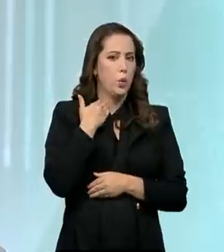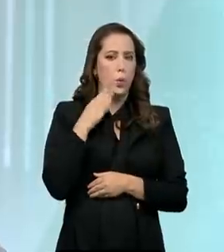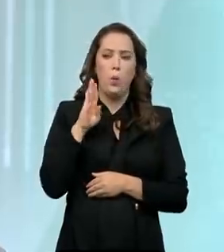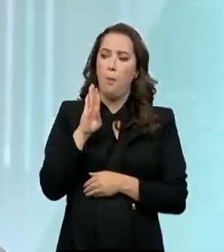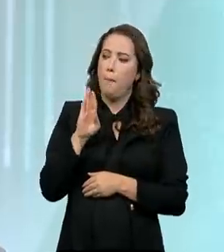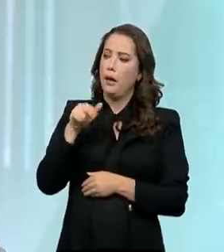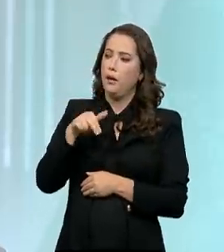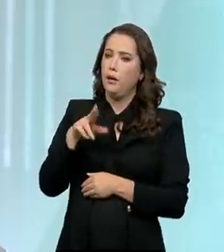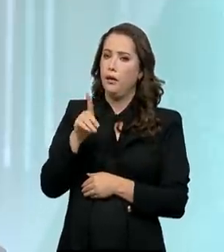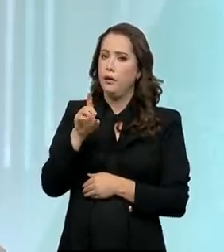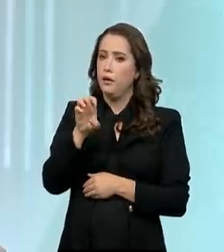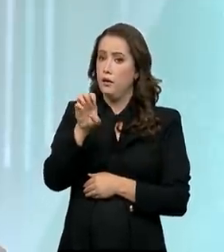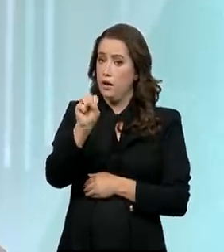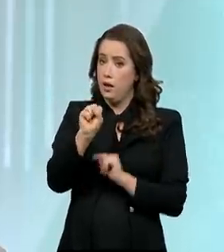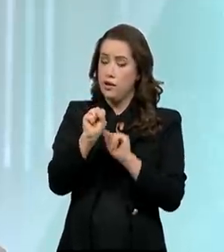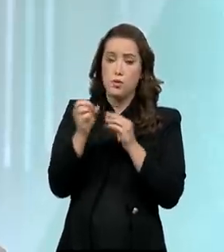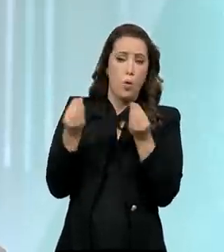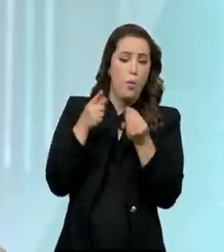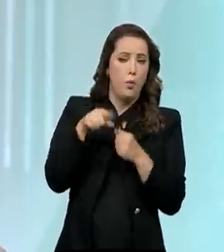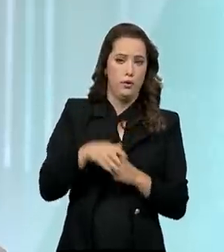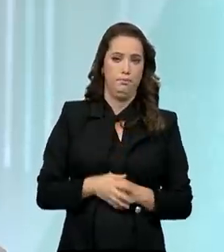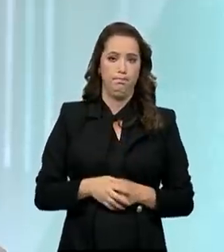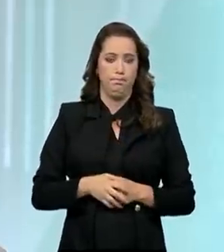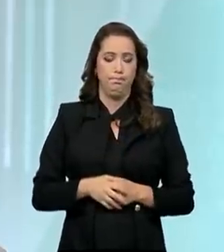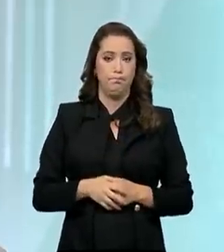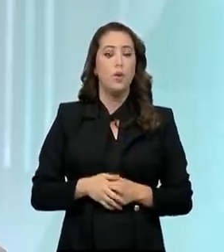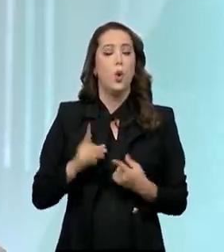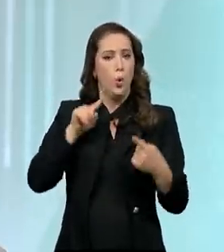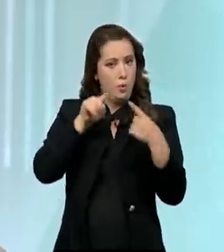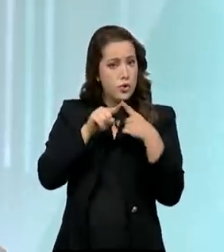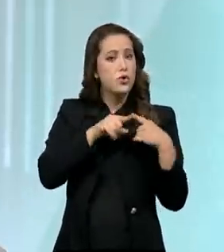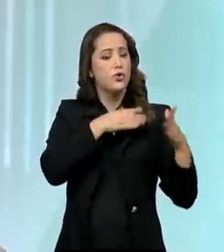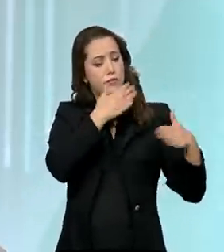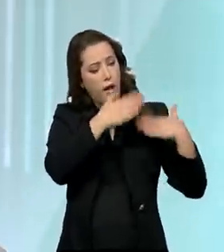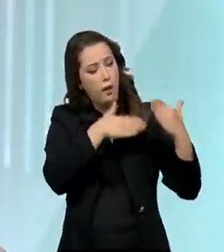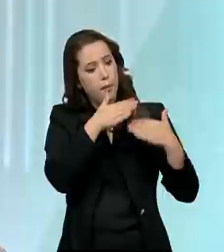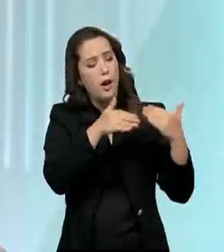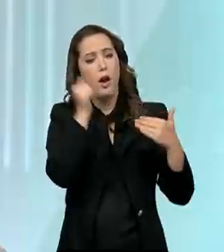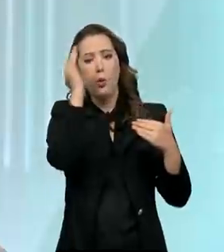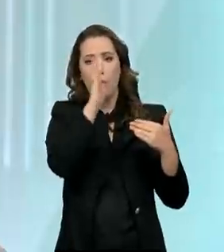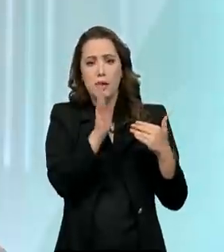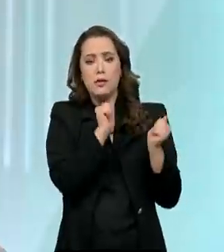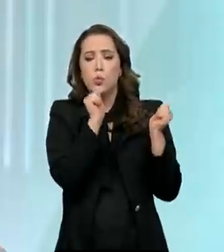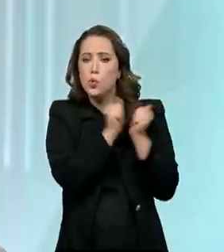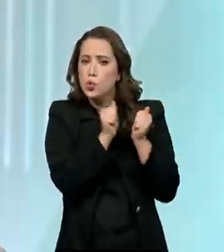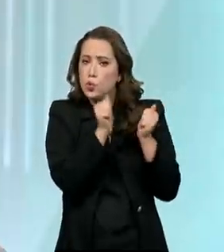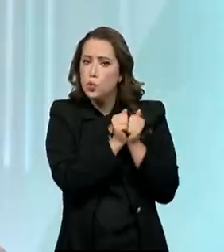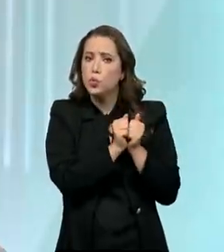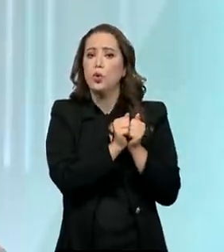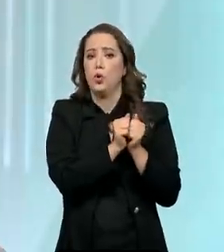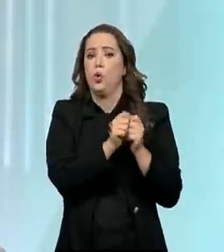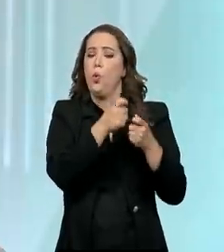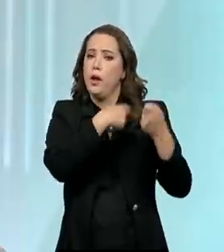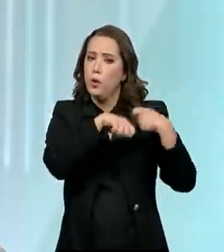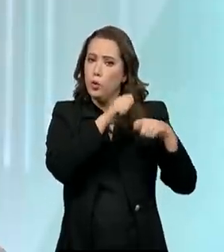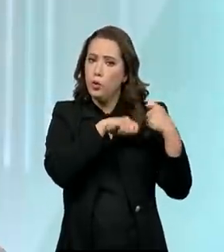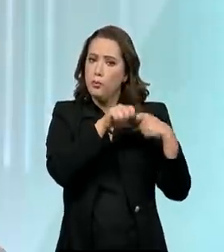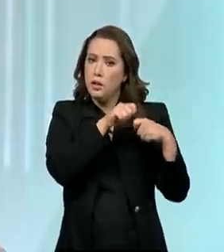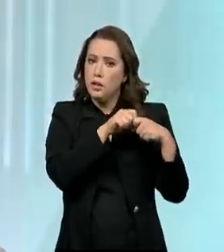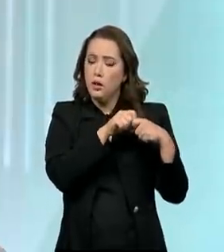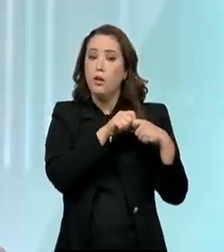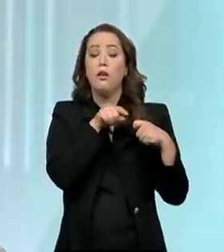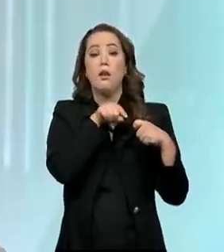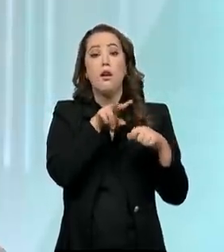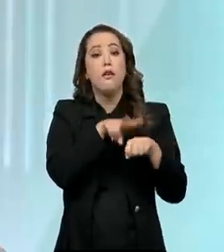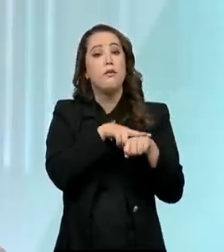é justamente caminhar com o Brasil na vanguarda do que a gente chama de tecnologia da economia verde. Isso é algo